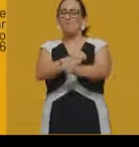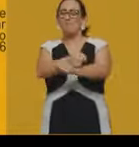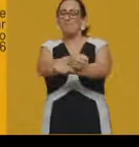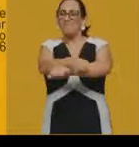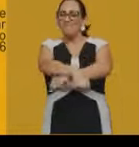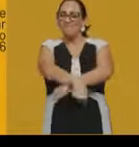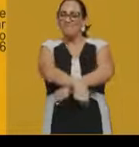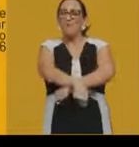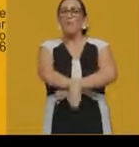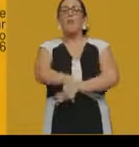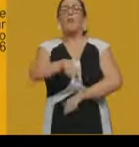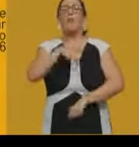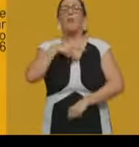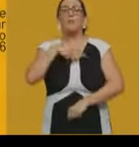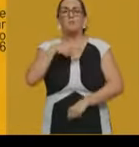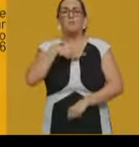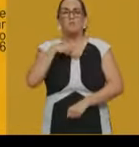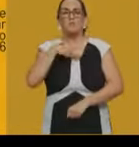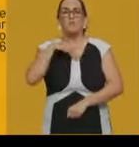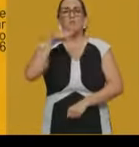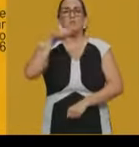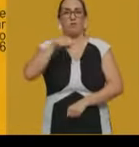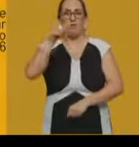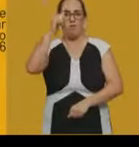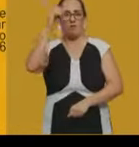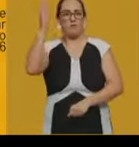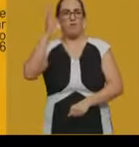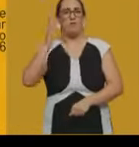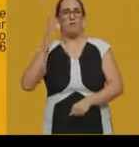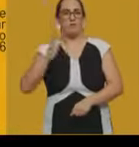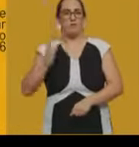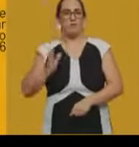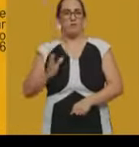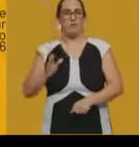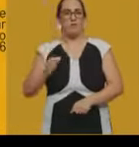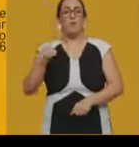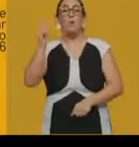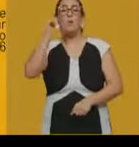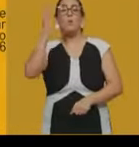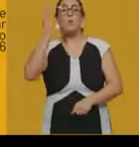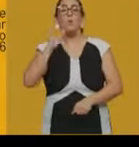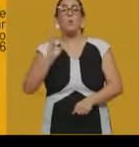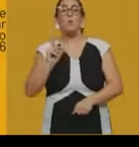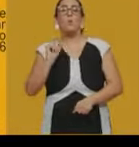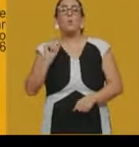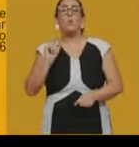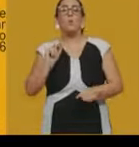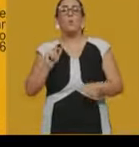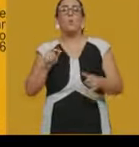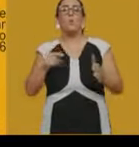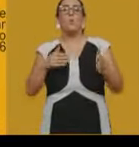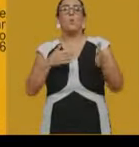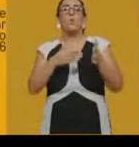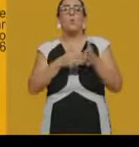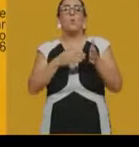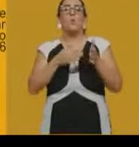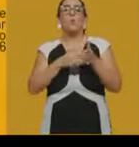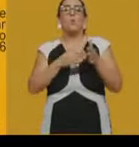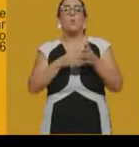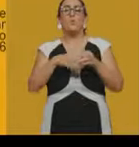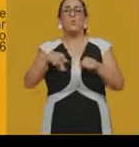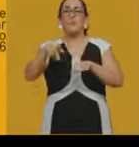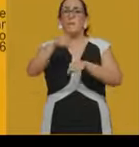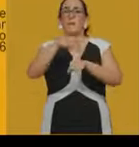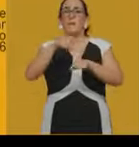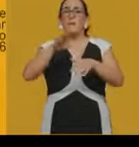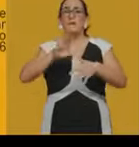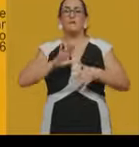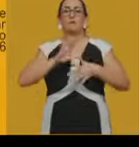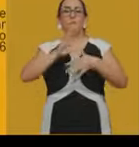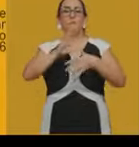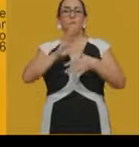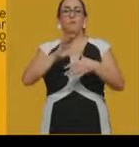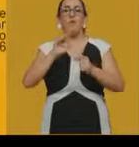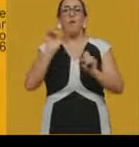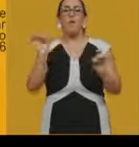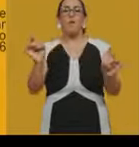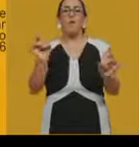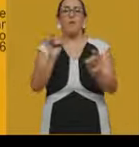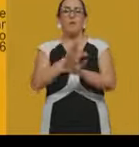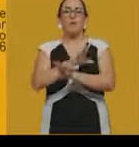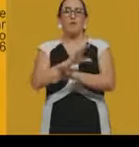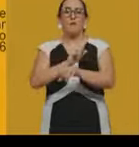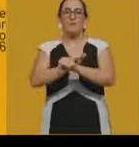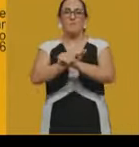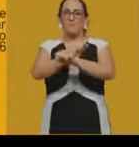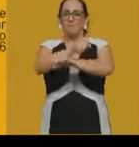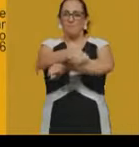de mão de obra escravizada, né? O Brasil é o último país da América que vai acabar com esse regime, com essa exploração aí,